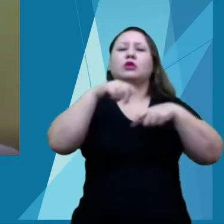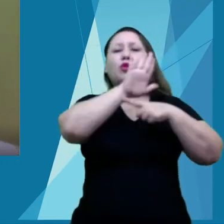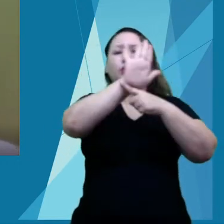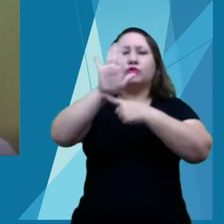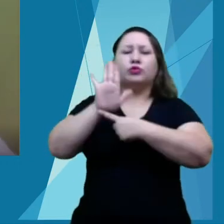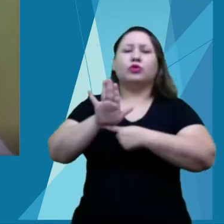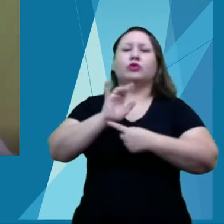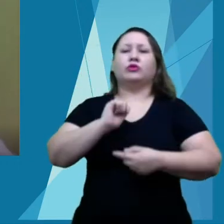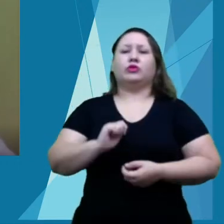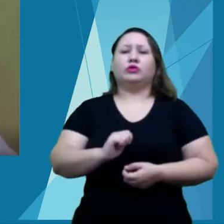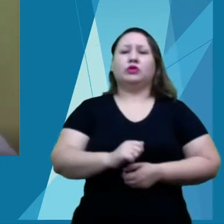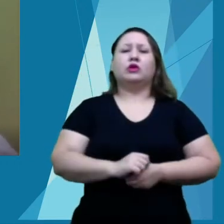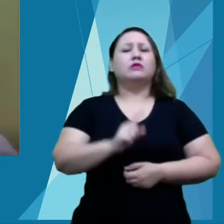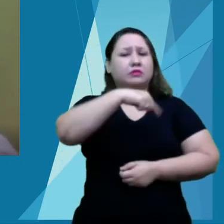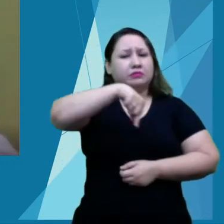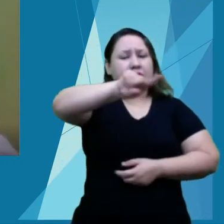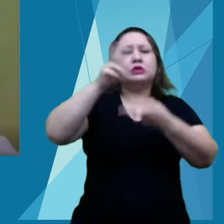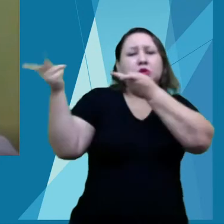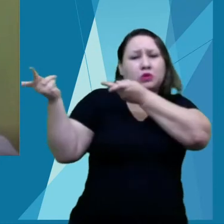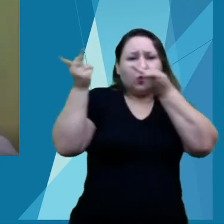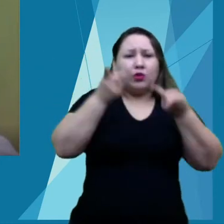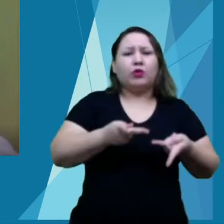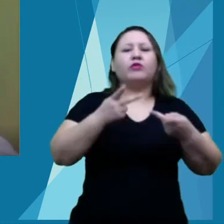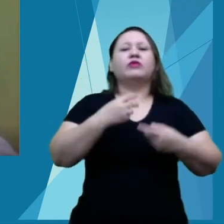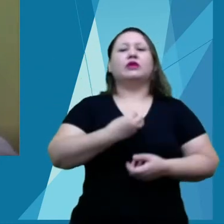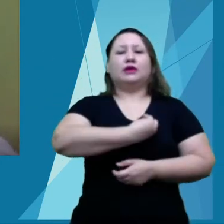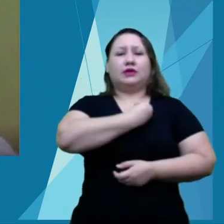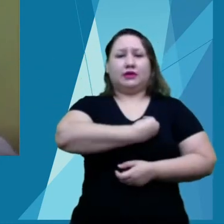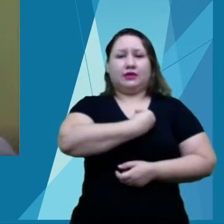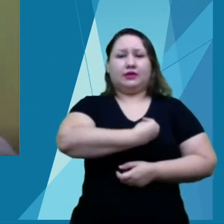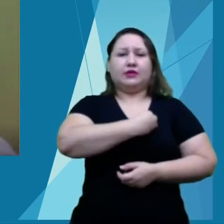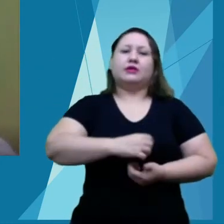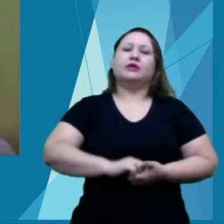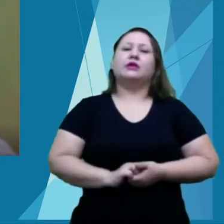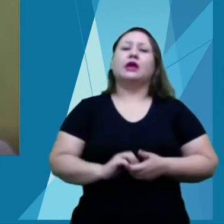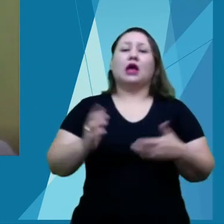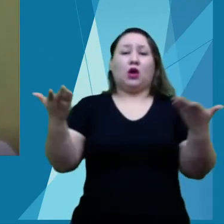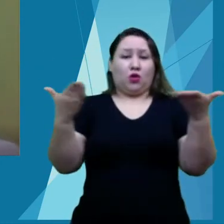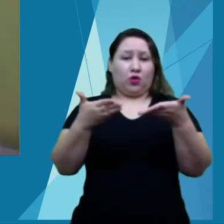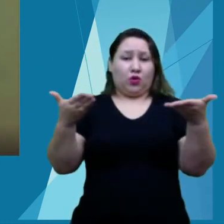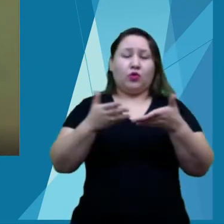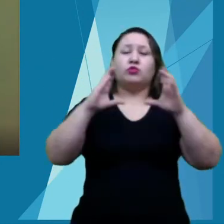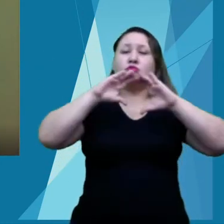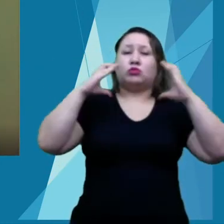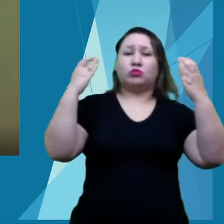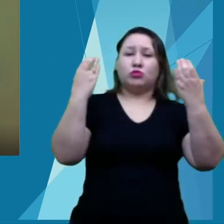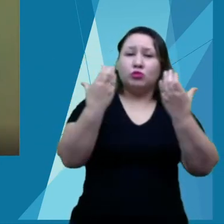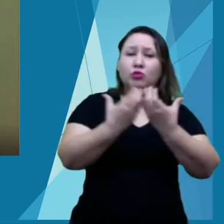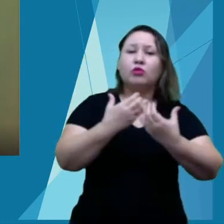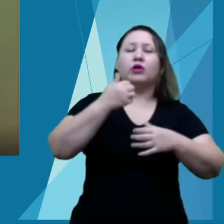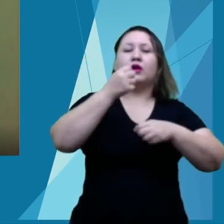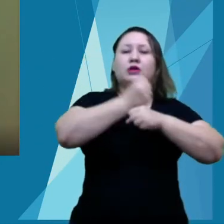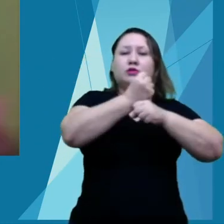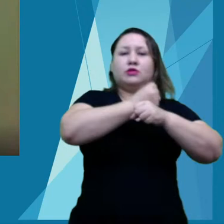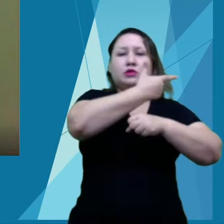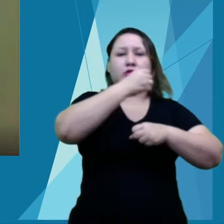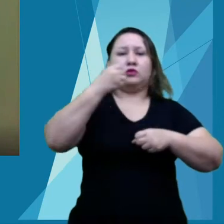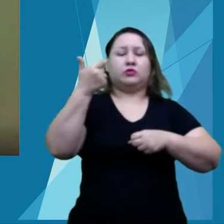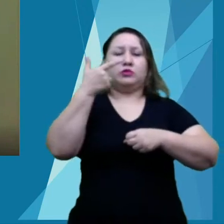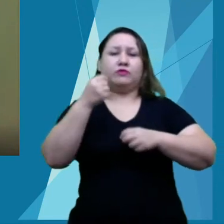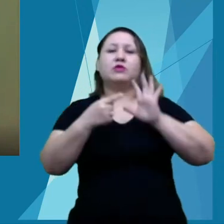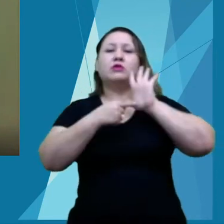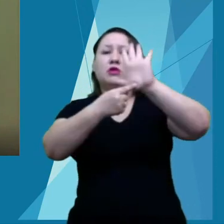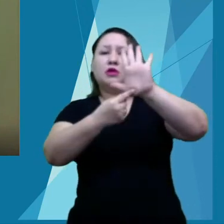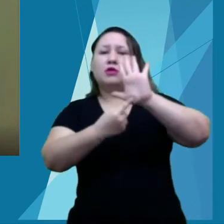Então, estão todos convidados. E, neste OCT 2020, nós teremos as nossas tradicionais mostras de arte e